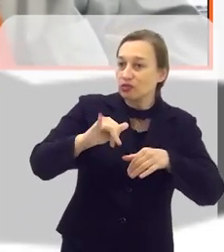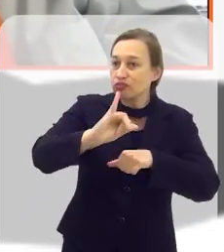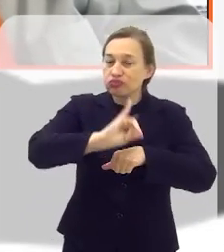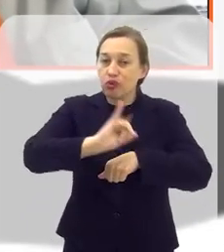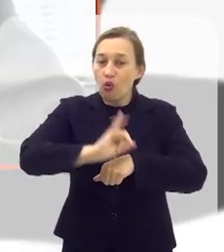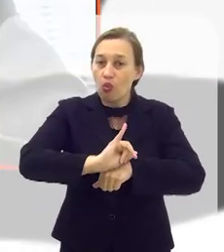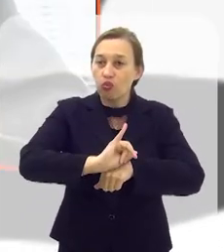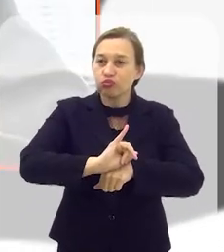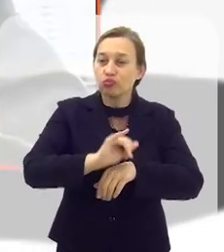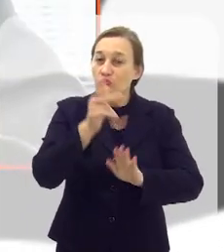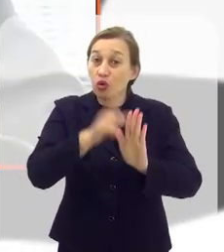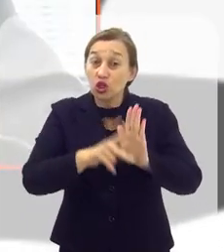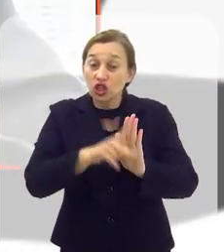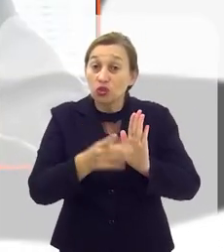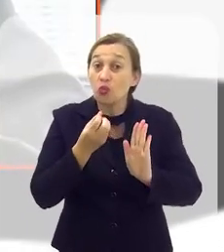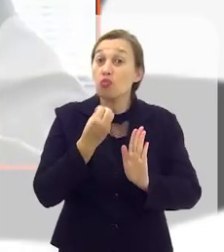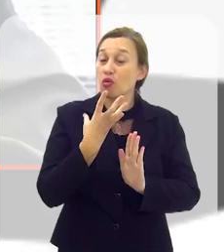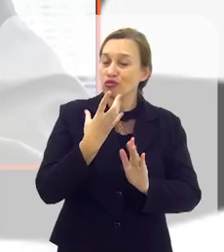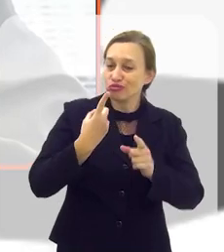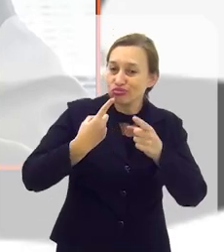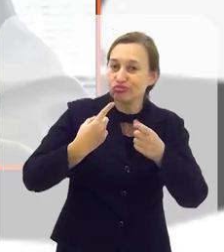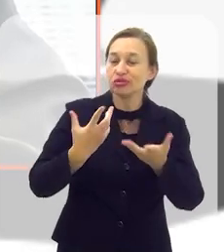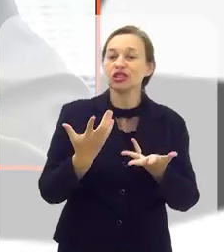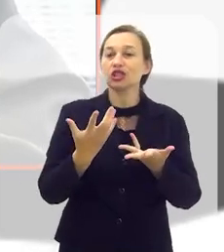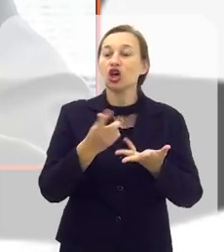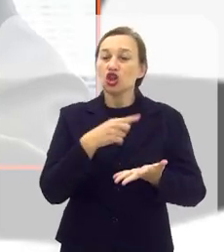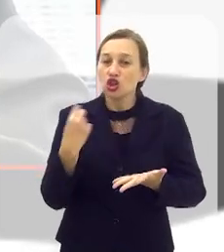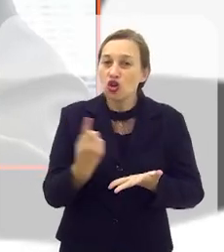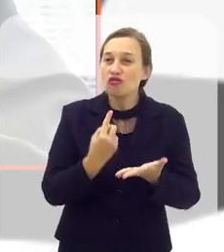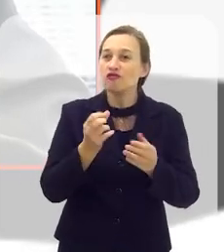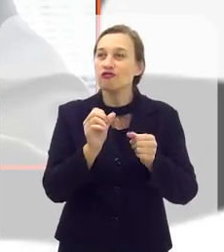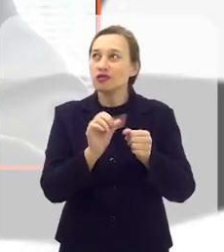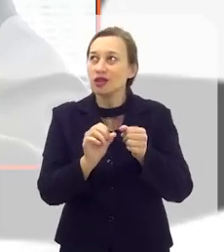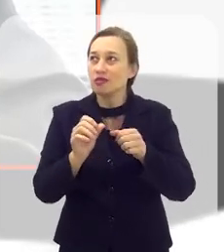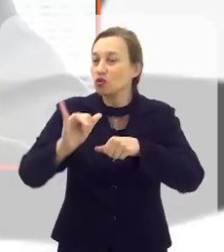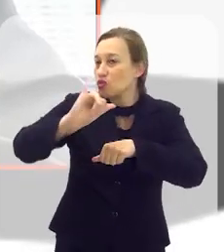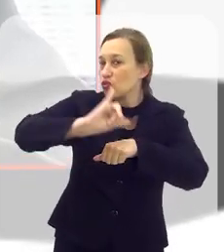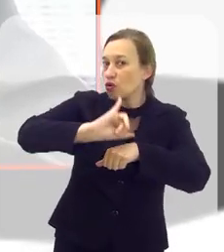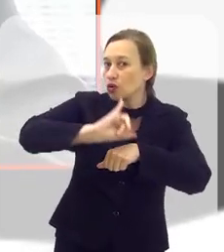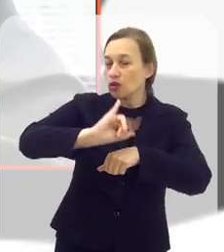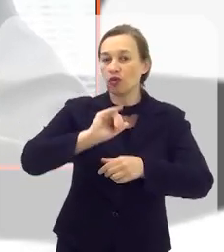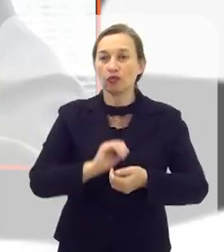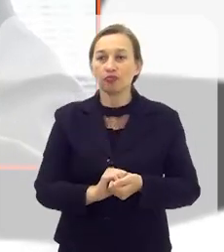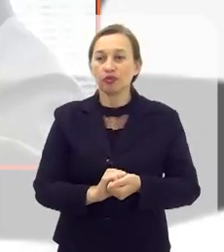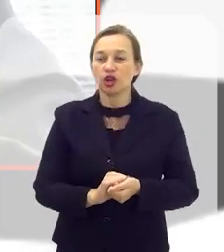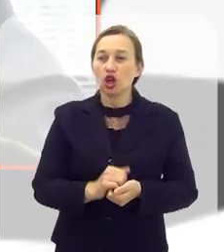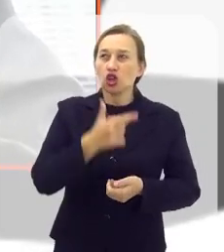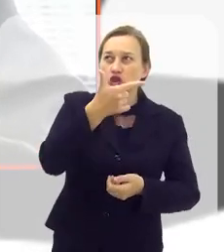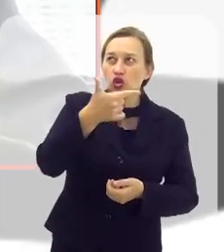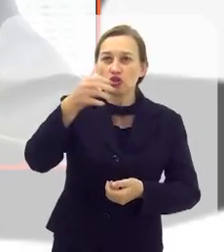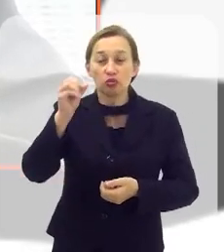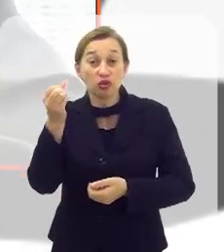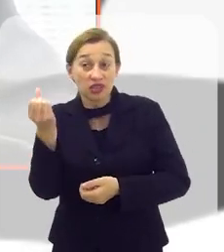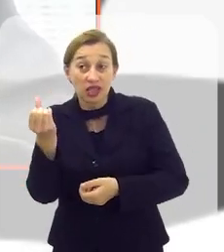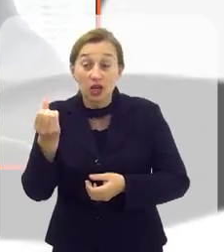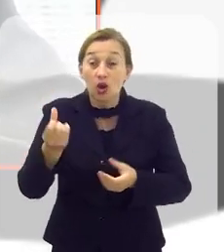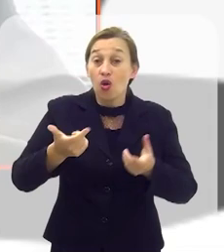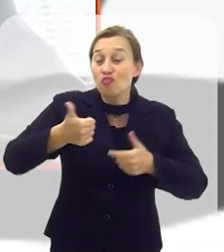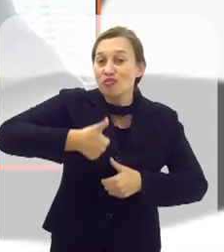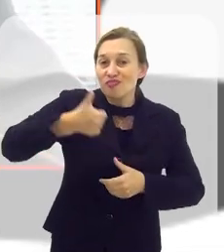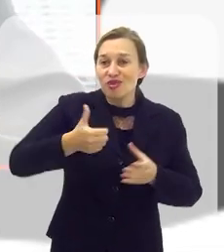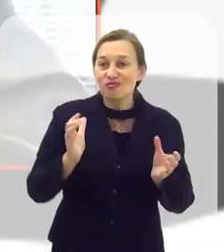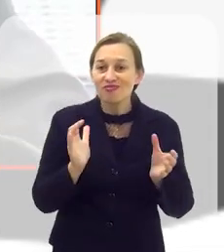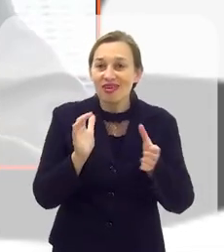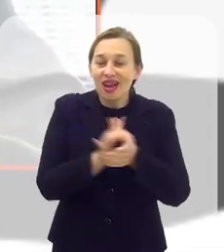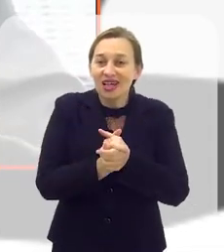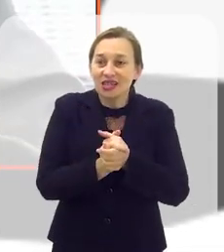em Volta Redonda, são projetos que deram certo, nós fizemos em Volta Redonda em 2006 o